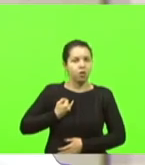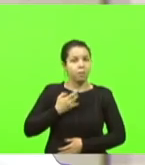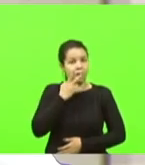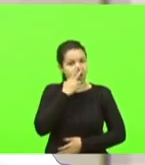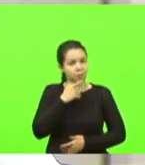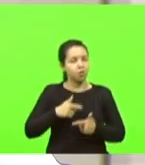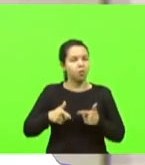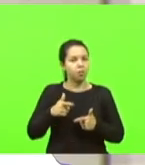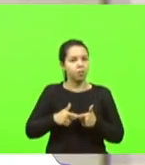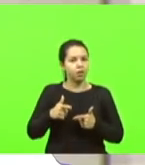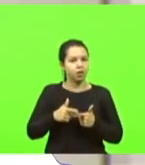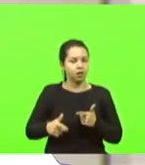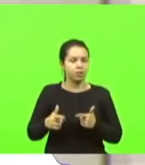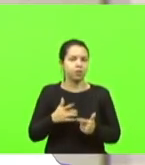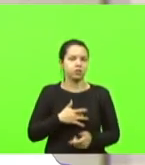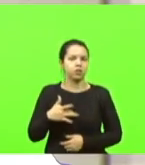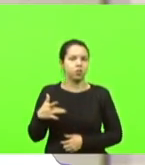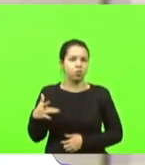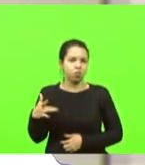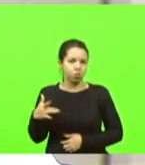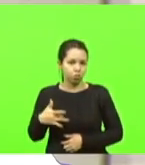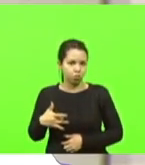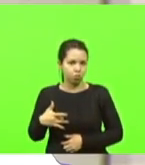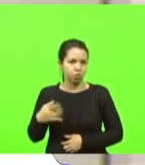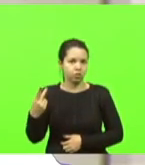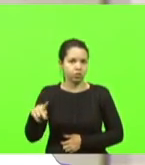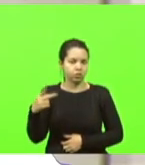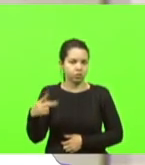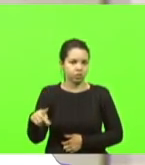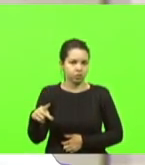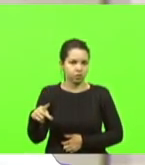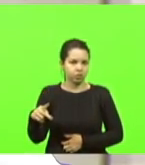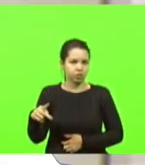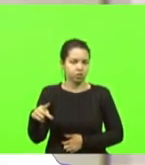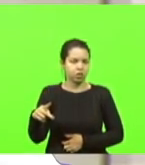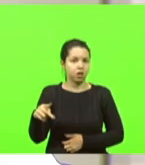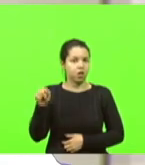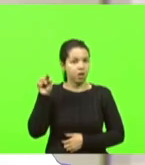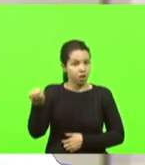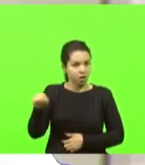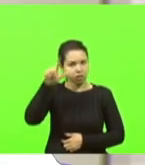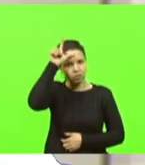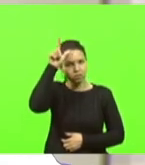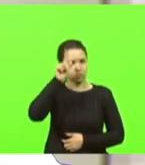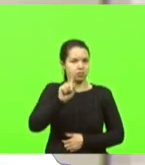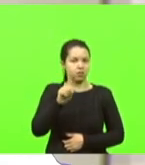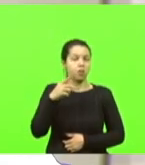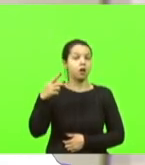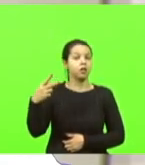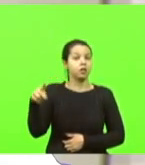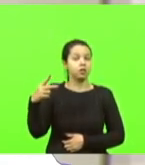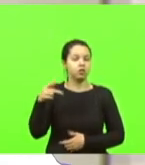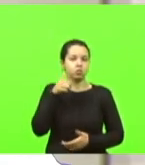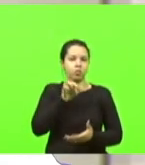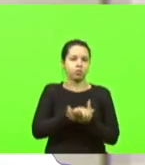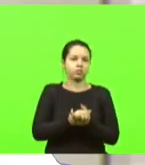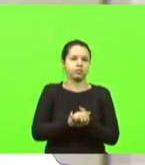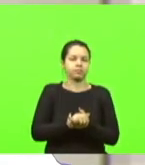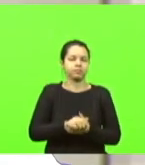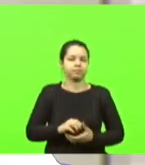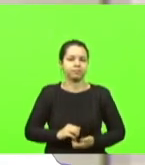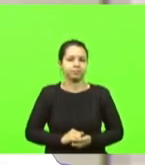de saúde com o nosso deputado não foi com o deputado, foi com a esposa do deputado Sargento Lima.